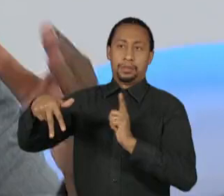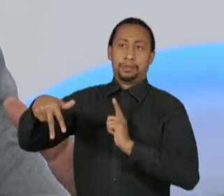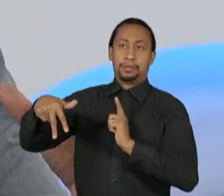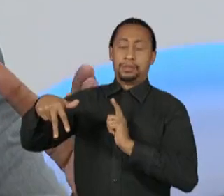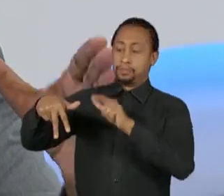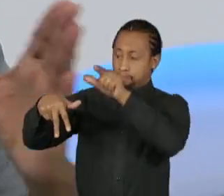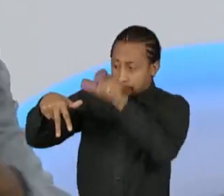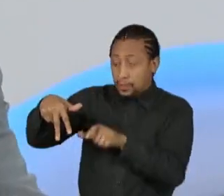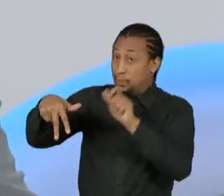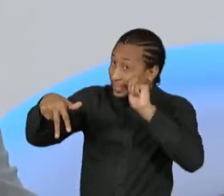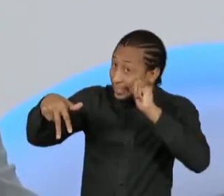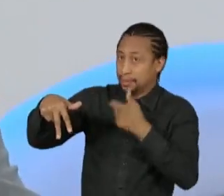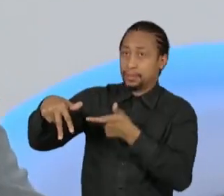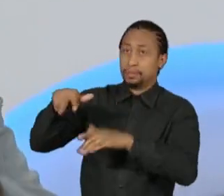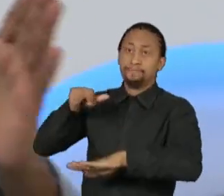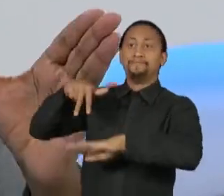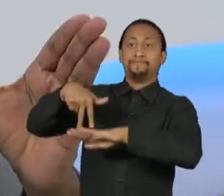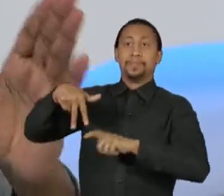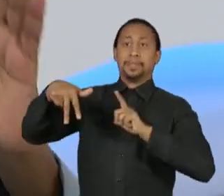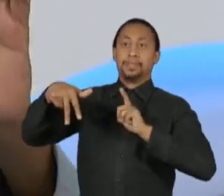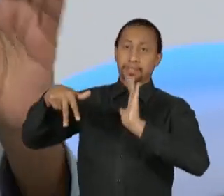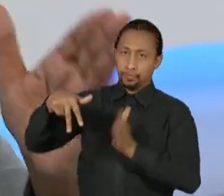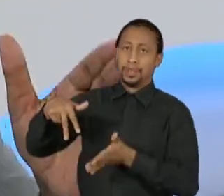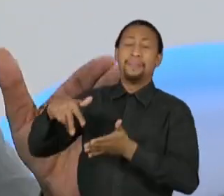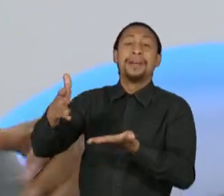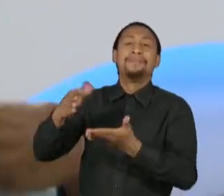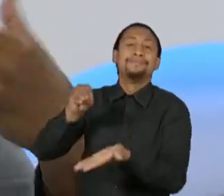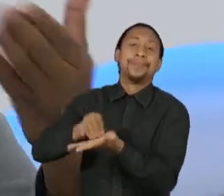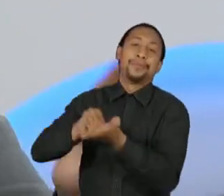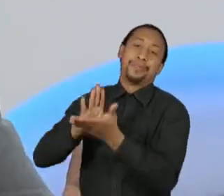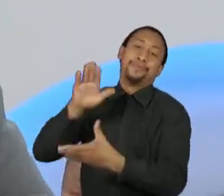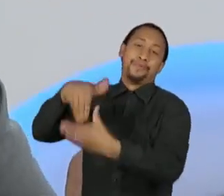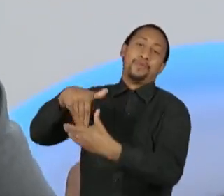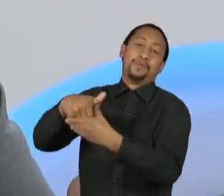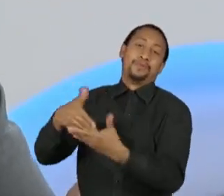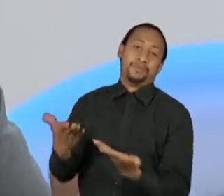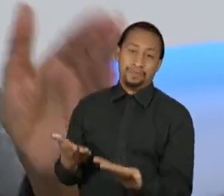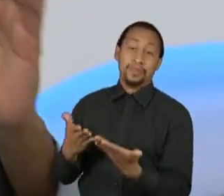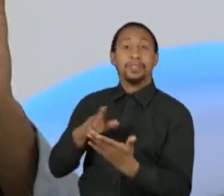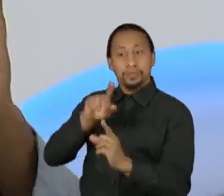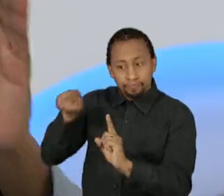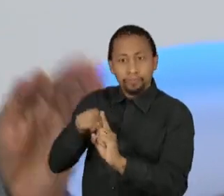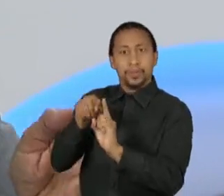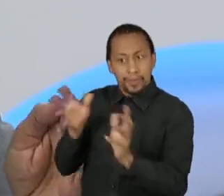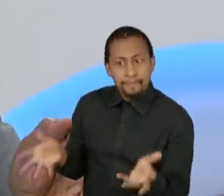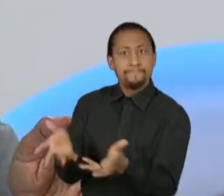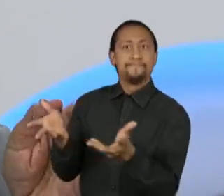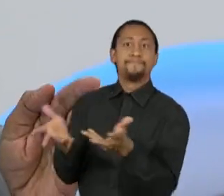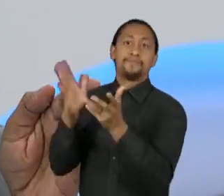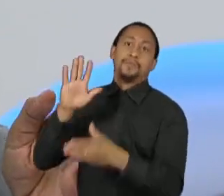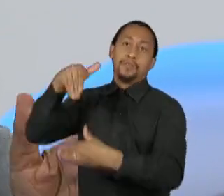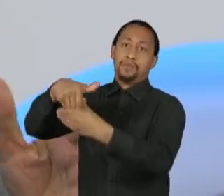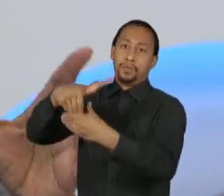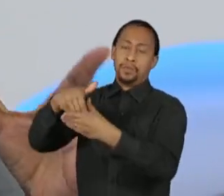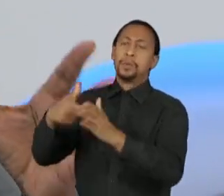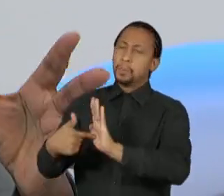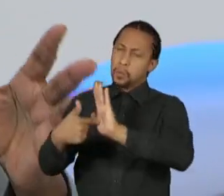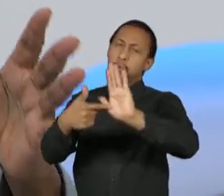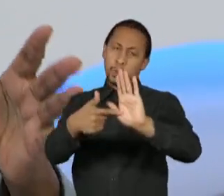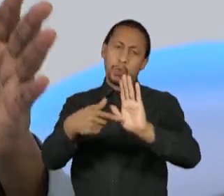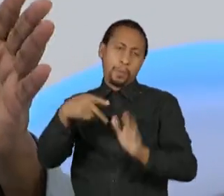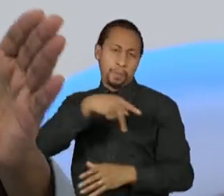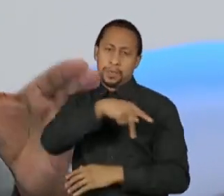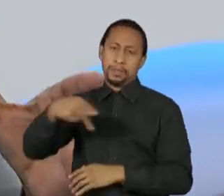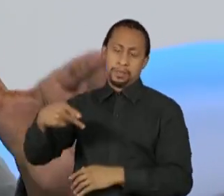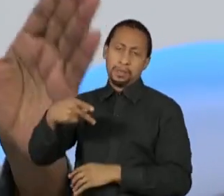a decisão principal, que foi o pleito para a presidência da República, identificou bem, foi o